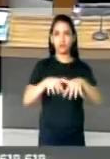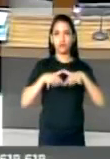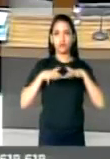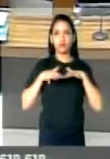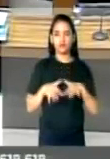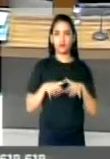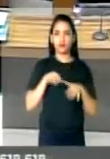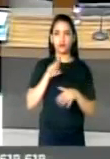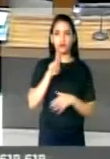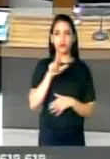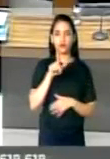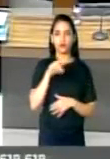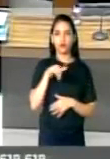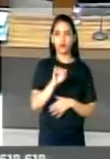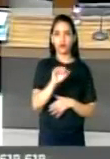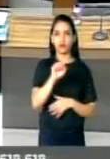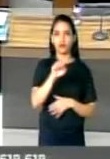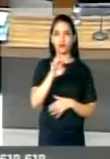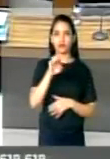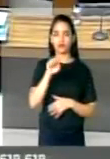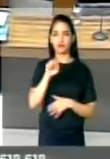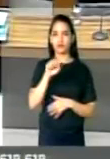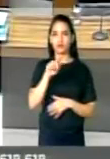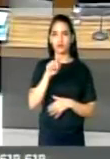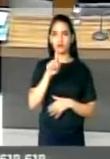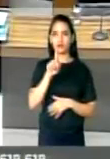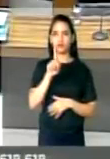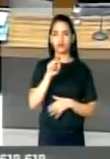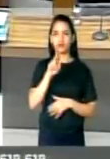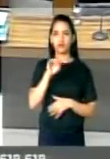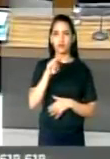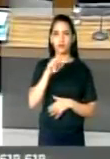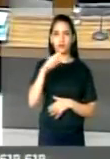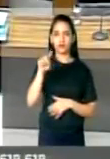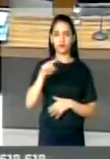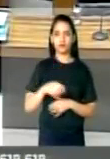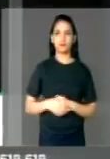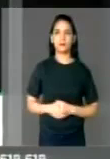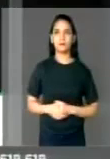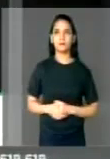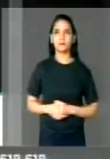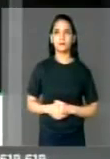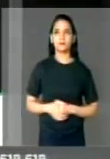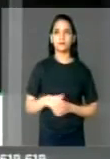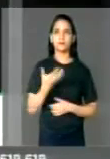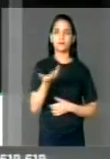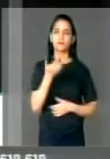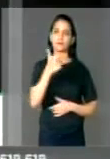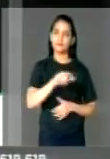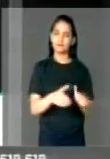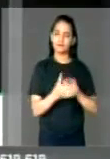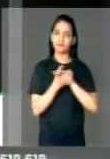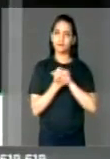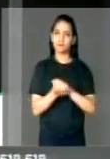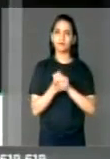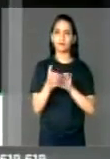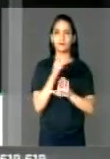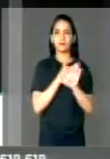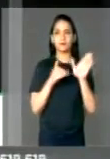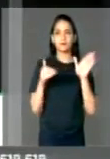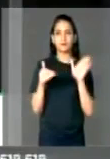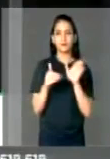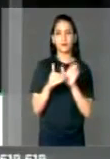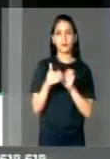Senhor presidente, delegado Edson Moreira, gostaria de mais uma vez cumprimentar todos os colegas, deputados e